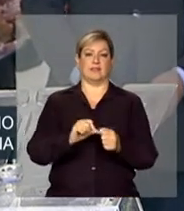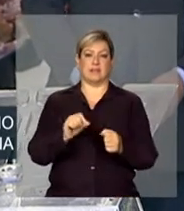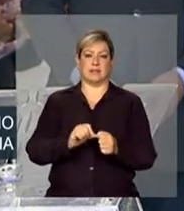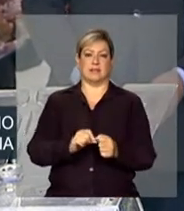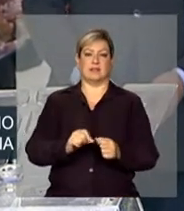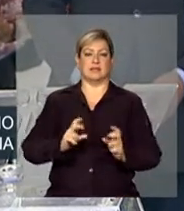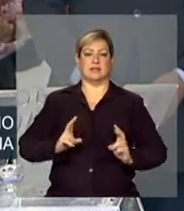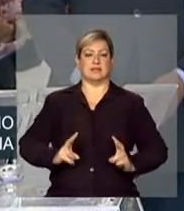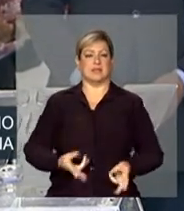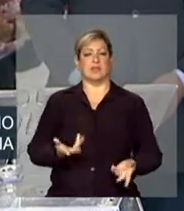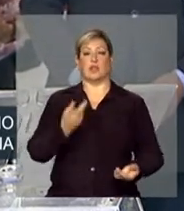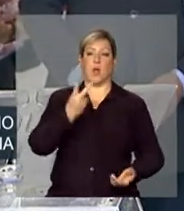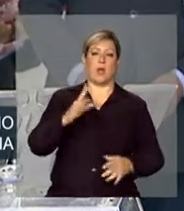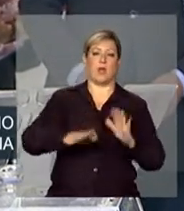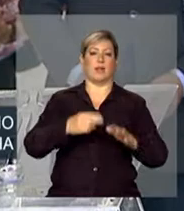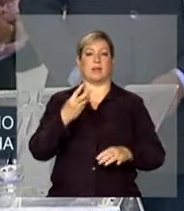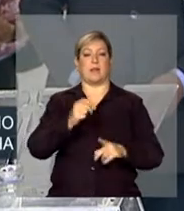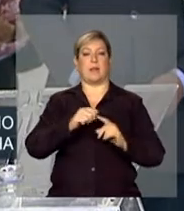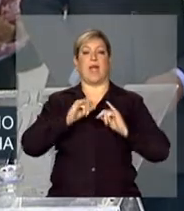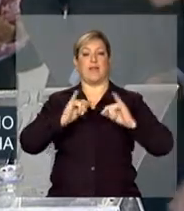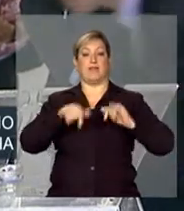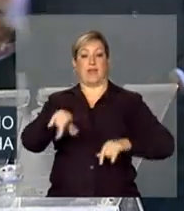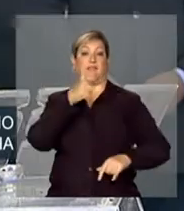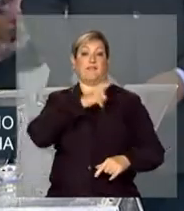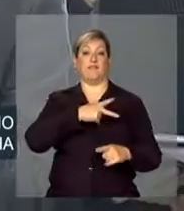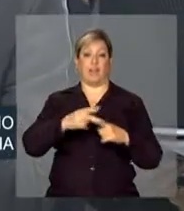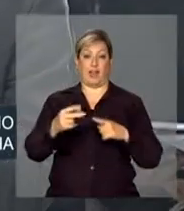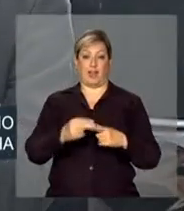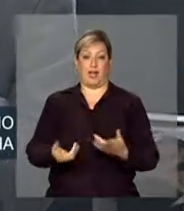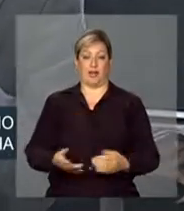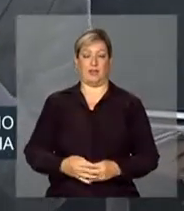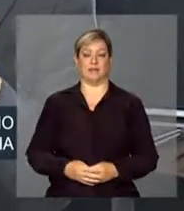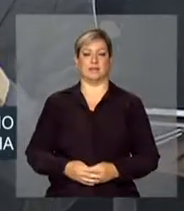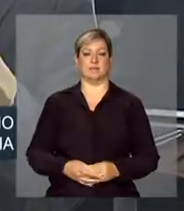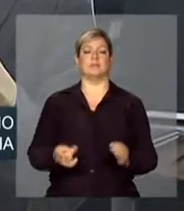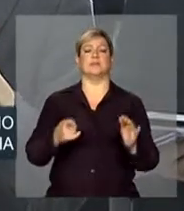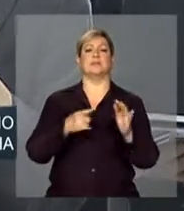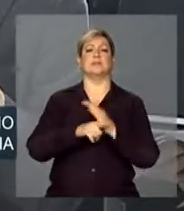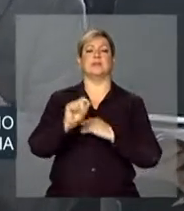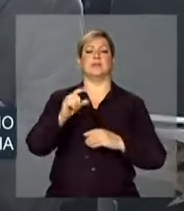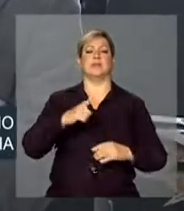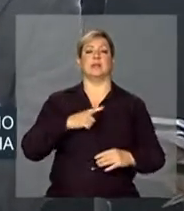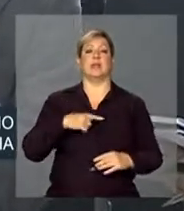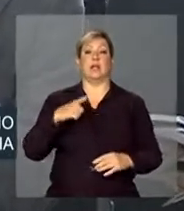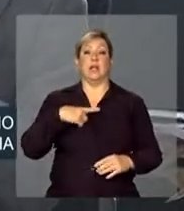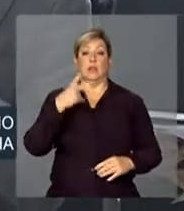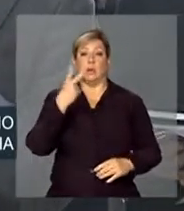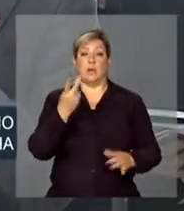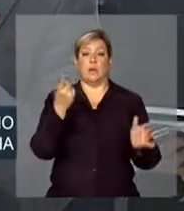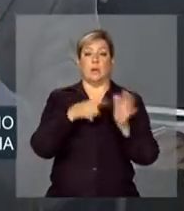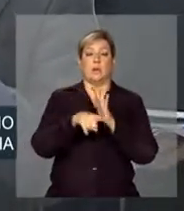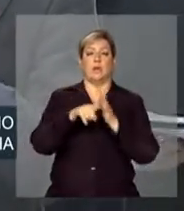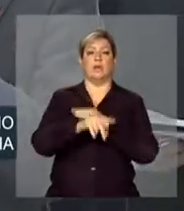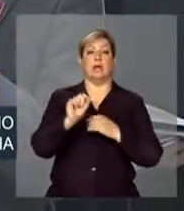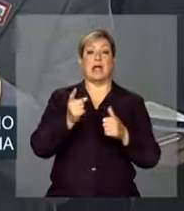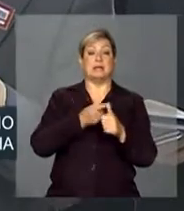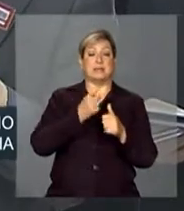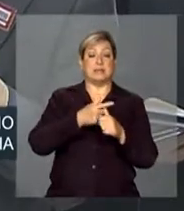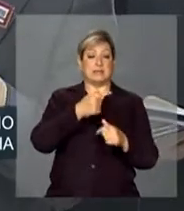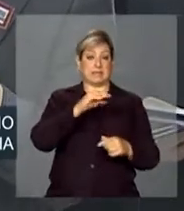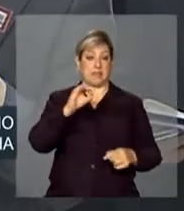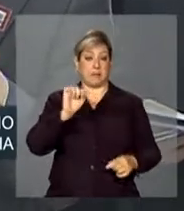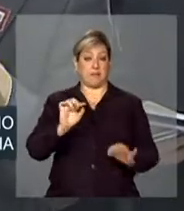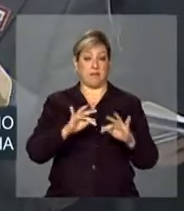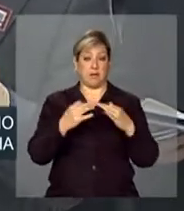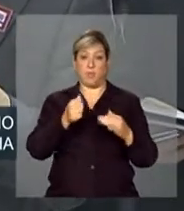dois ou três meses anunciando essas vitórias. Ministra, boa tarde. Eu tenho duas perguntas. A primeira, as 700 mil famílias que não estão no